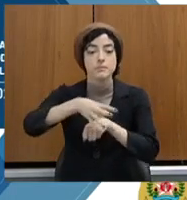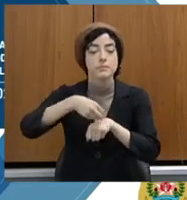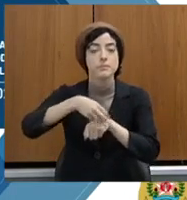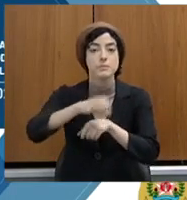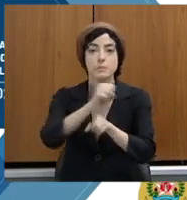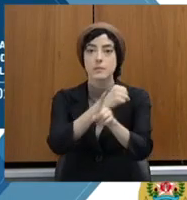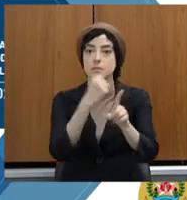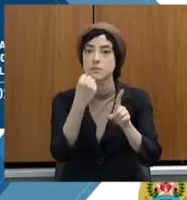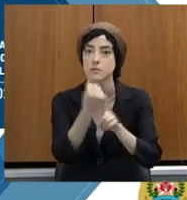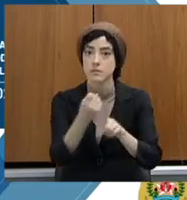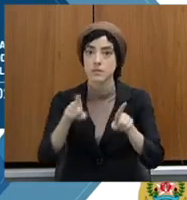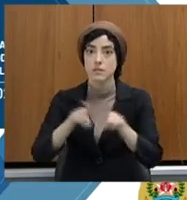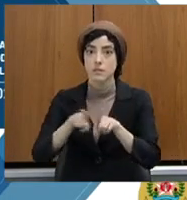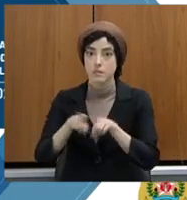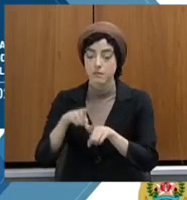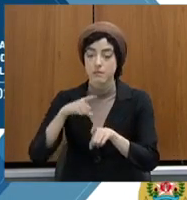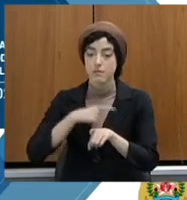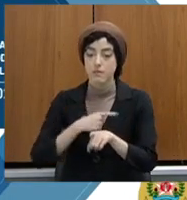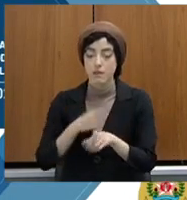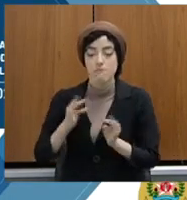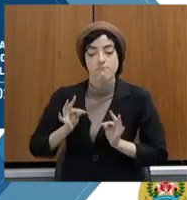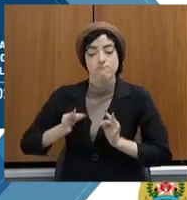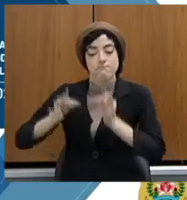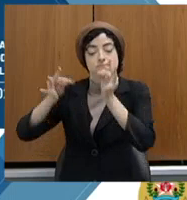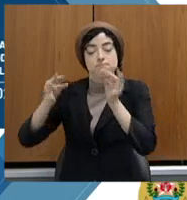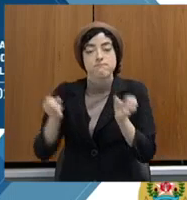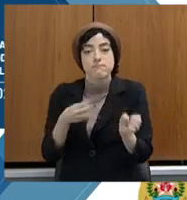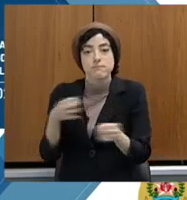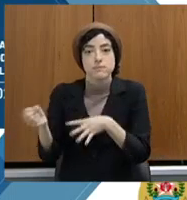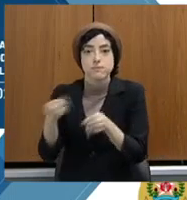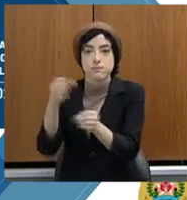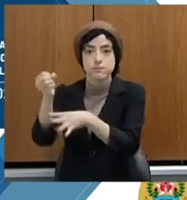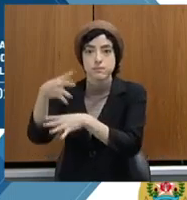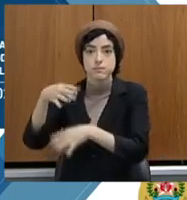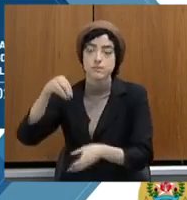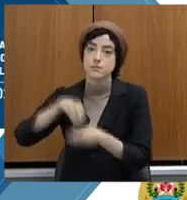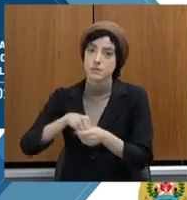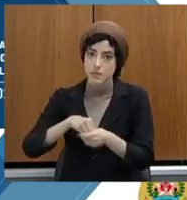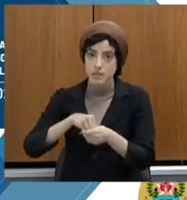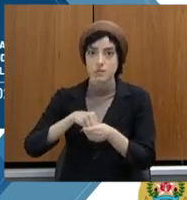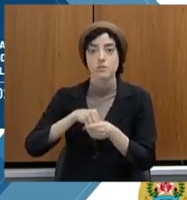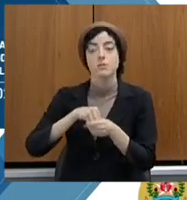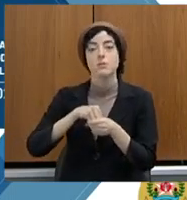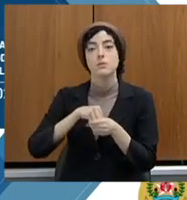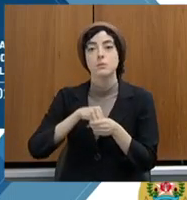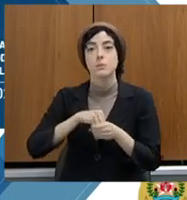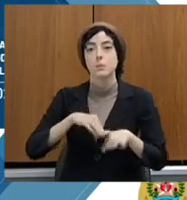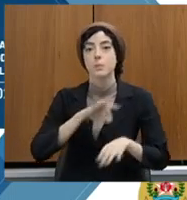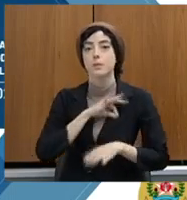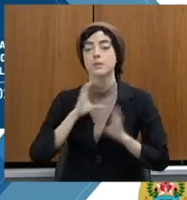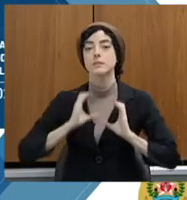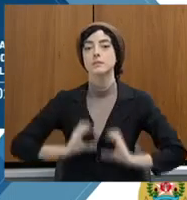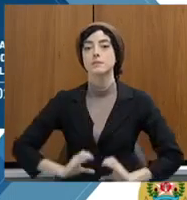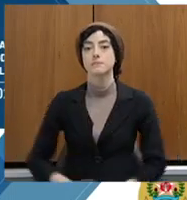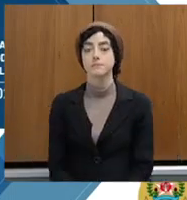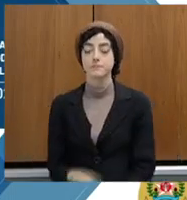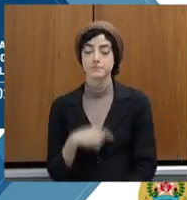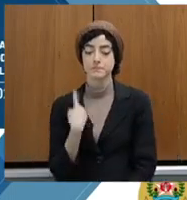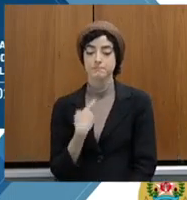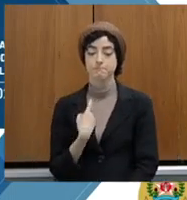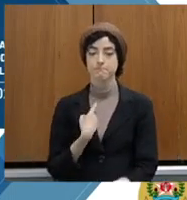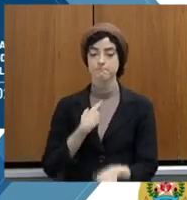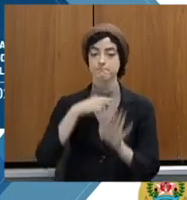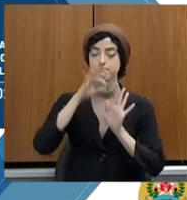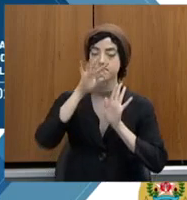da Polícia Civil. Definimos, portanto, uma estratégia institucional, fizemos um plano diretor de